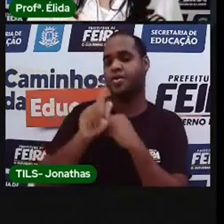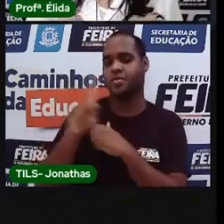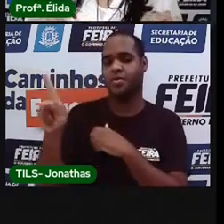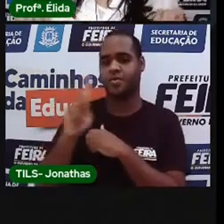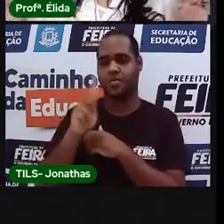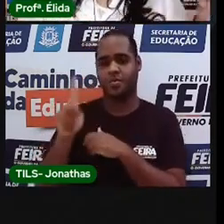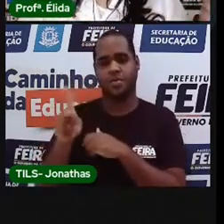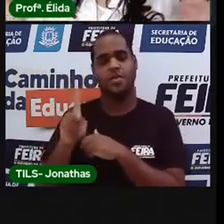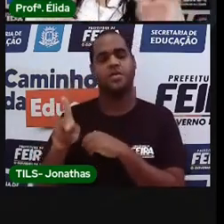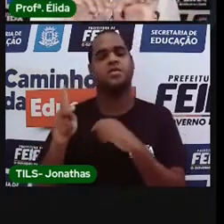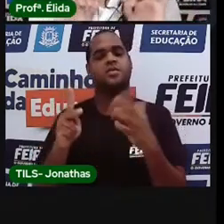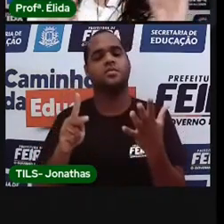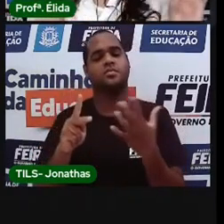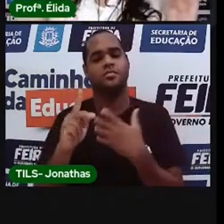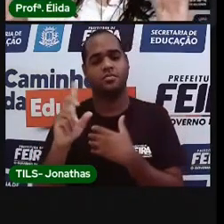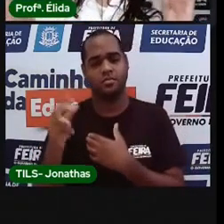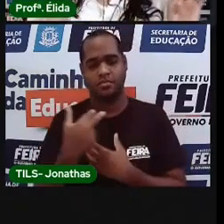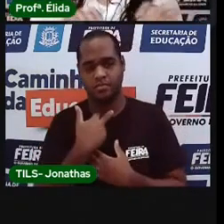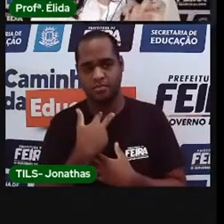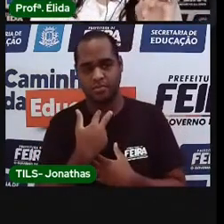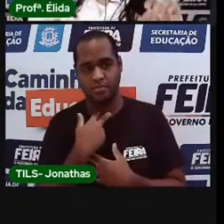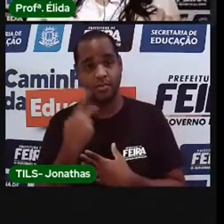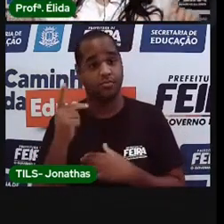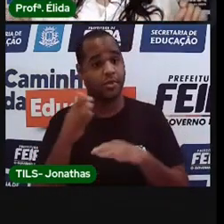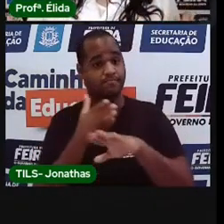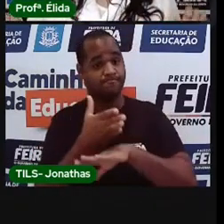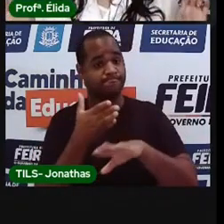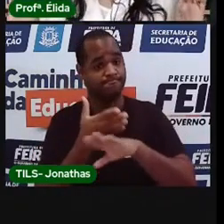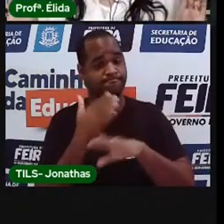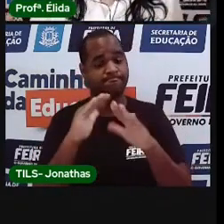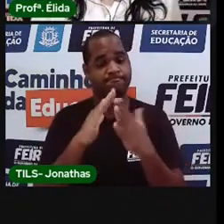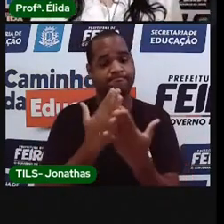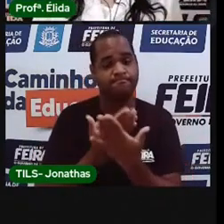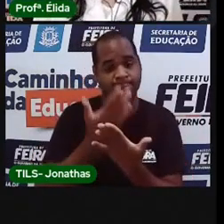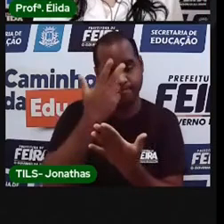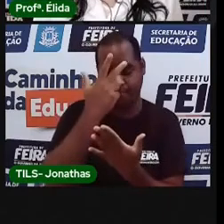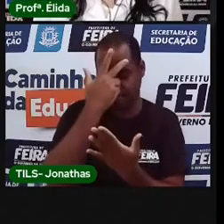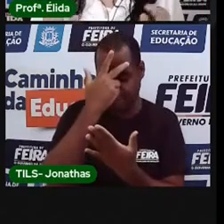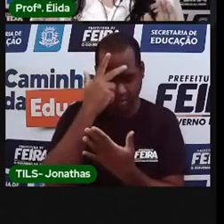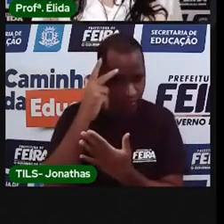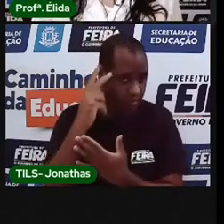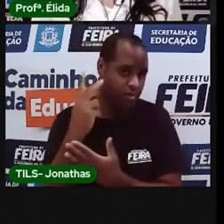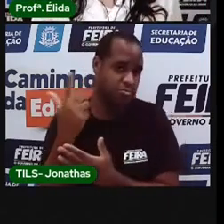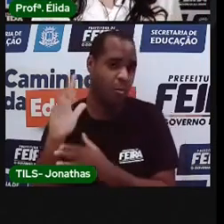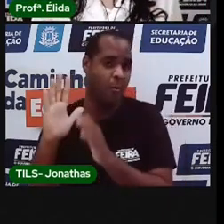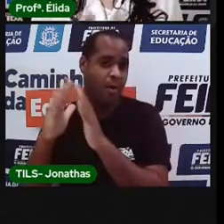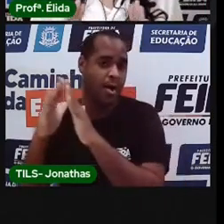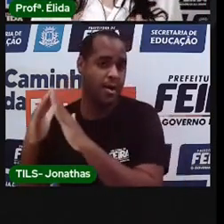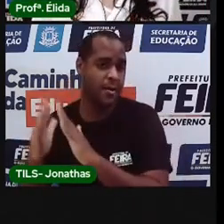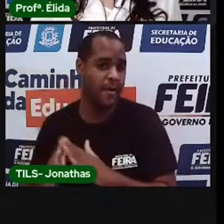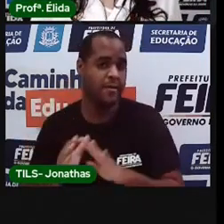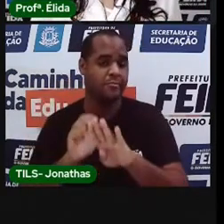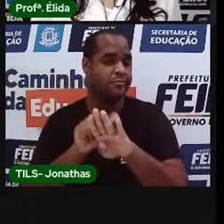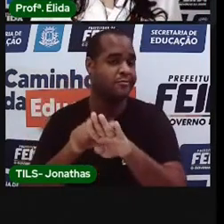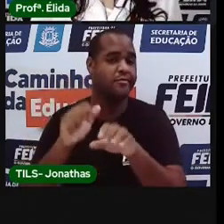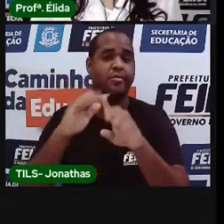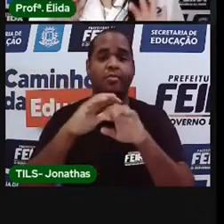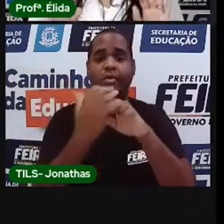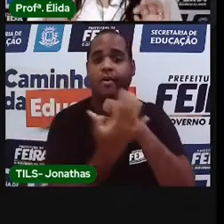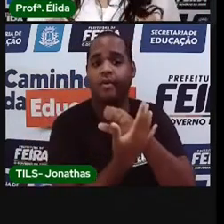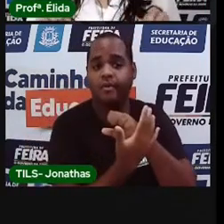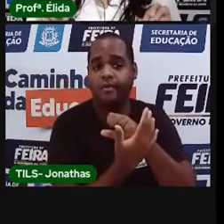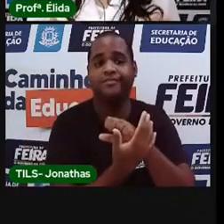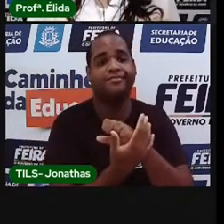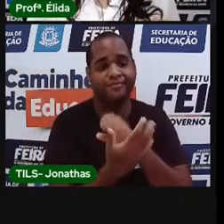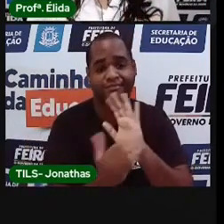Pró. Porque a gente não pode estar Indo na casa das pessoas Por causa da pandemia do Covid-19.